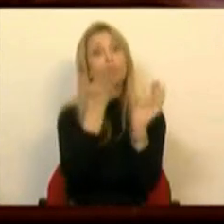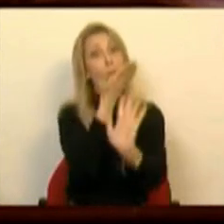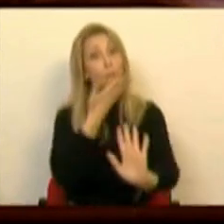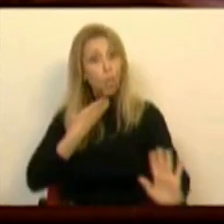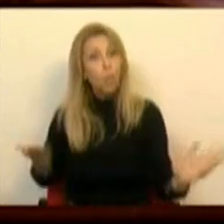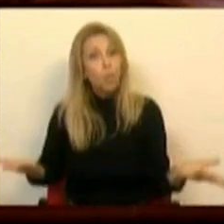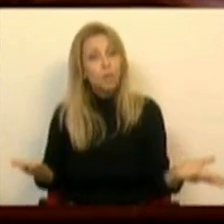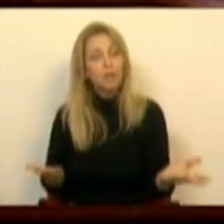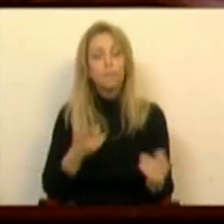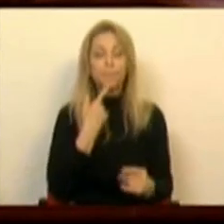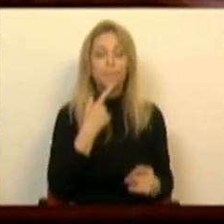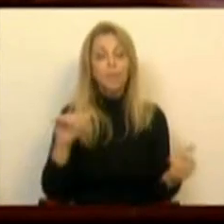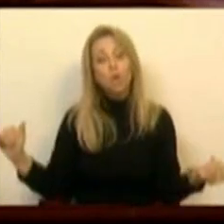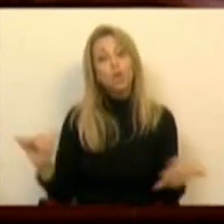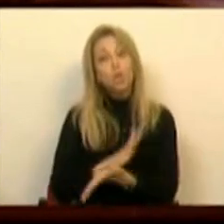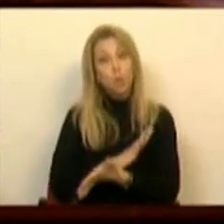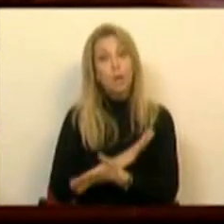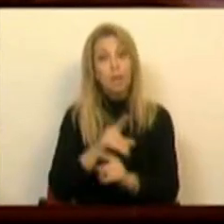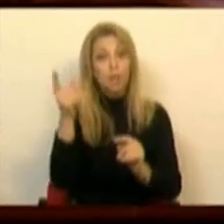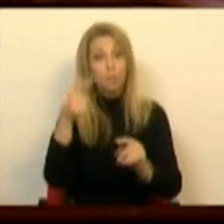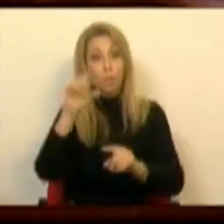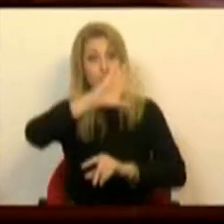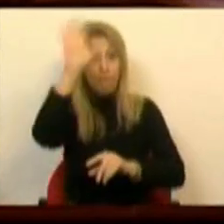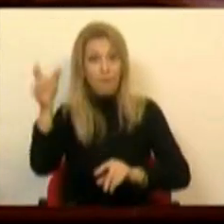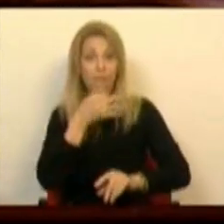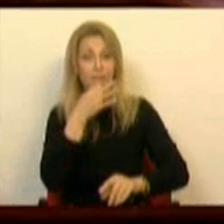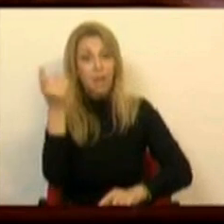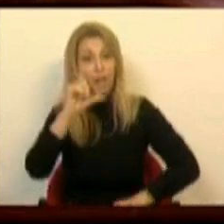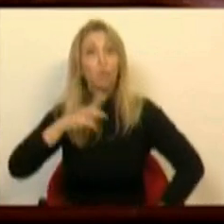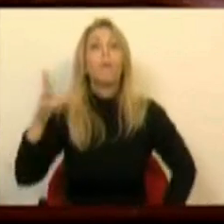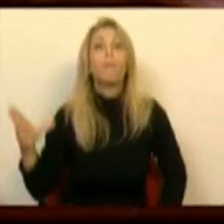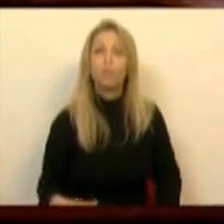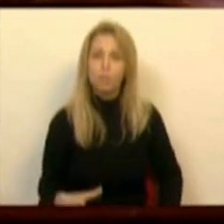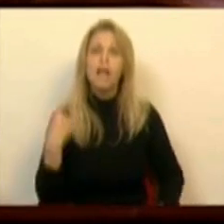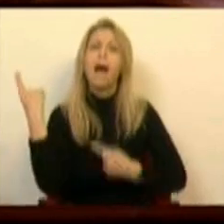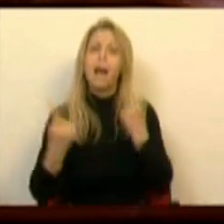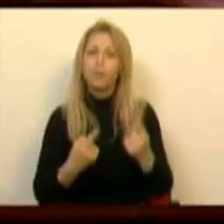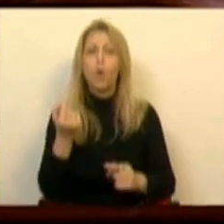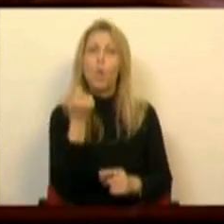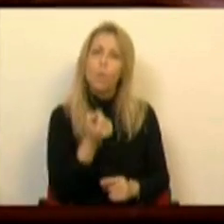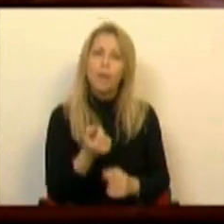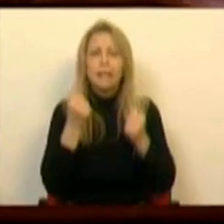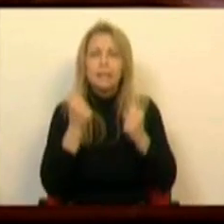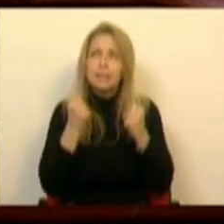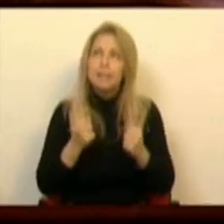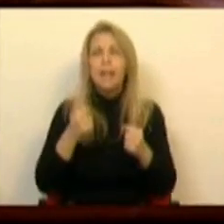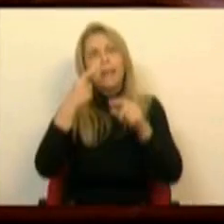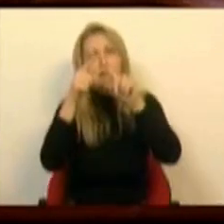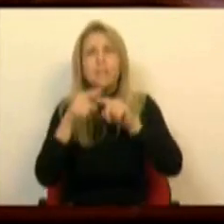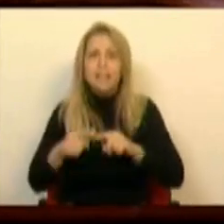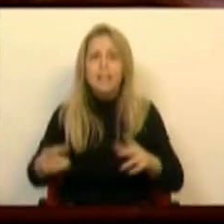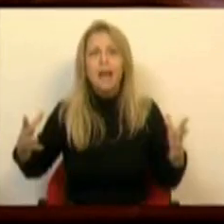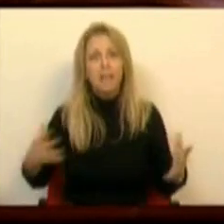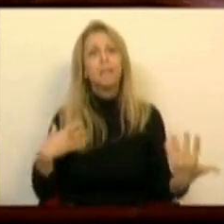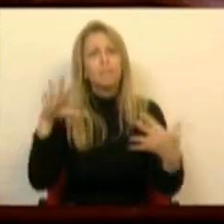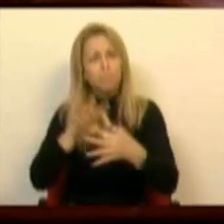Isto é, o jornalismo da diáspora é muitas vezes um trabalho de carolice e devoção à comunidade, mas que raramente tem o